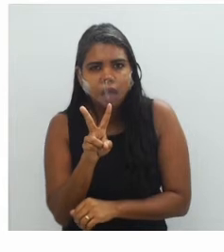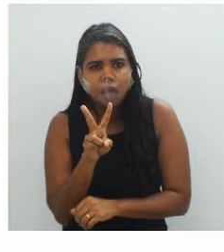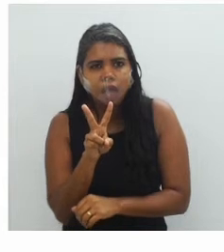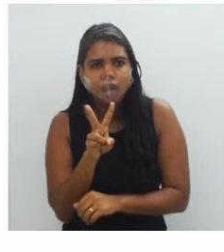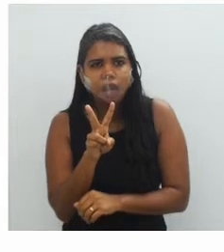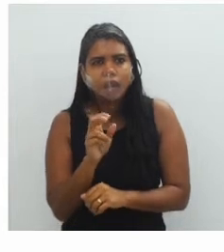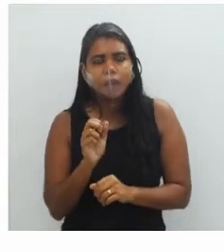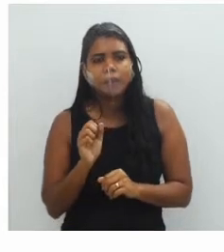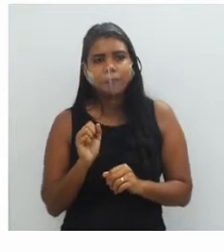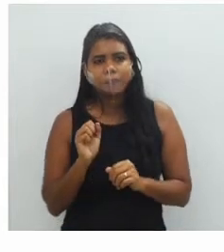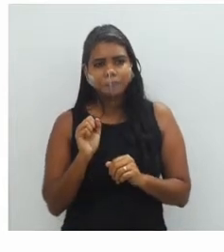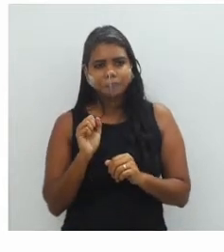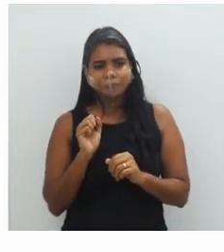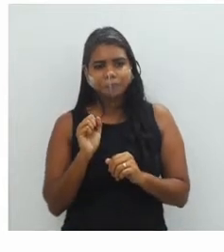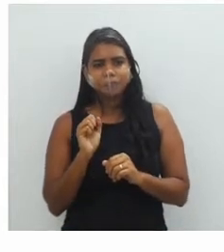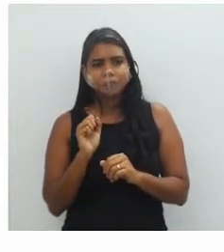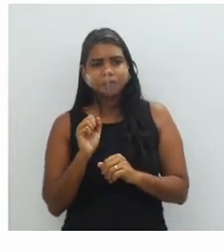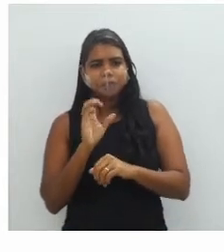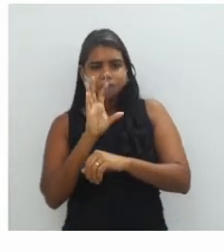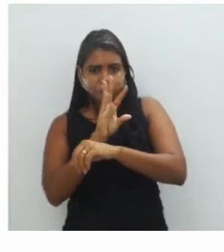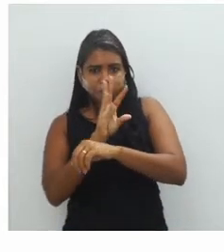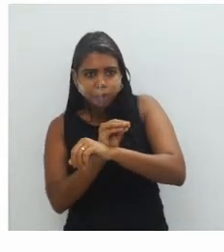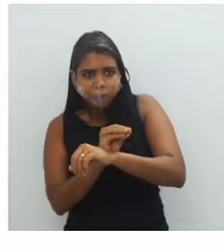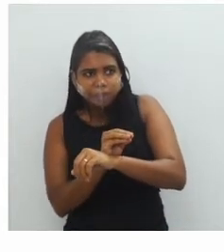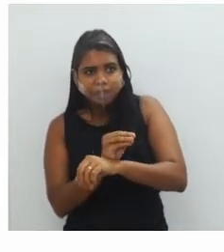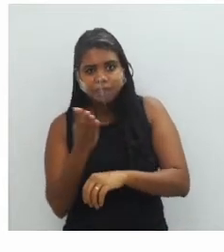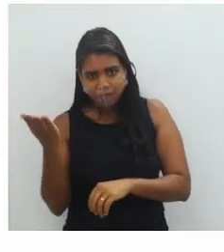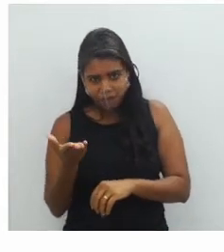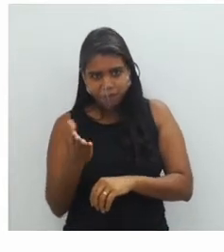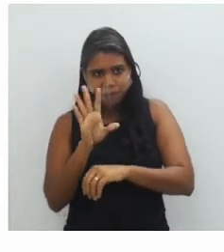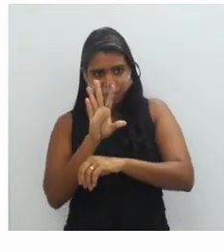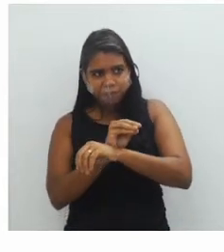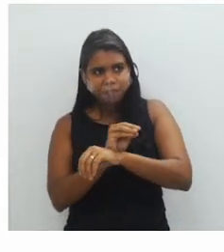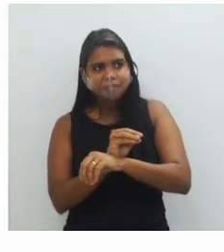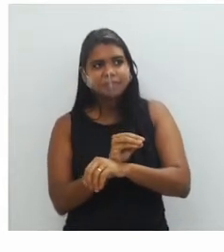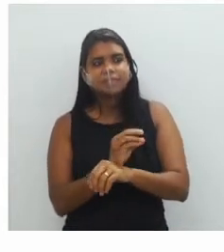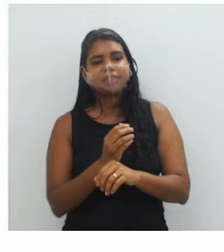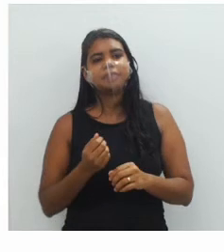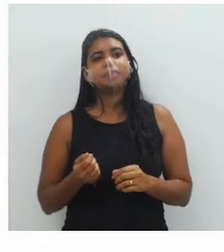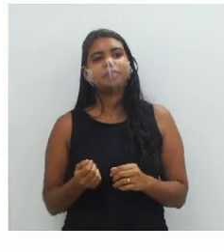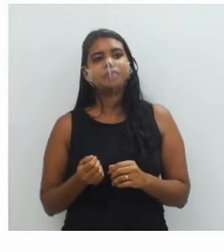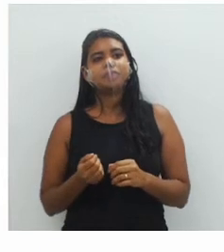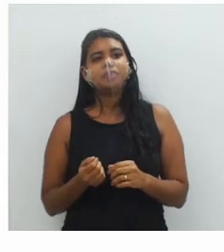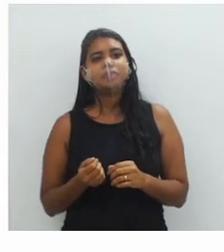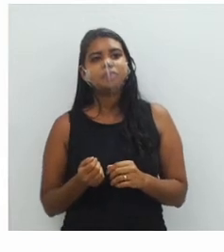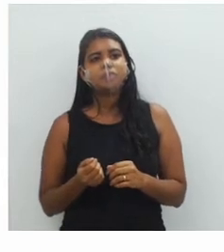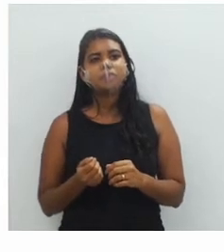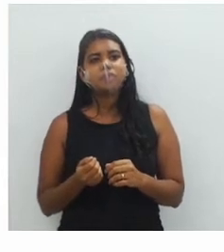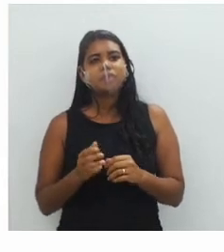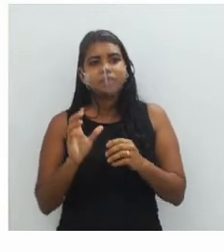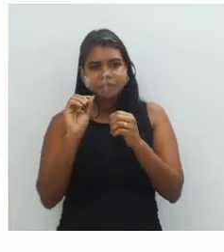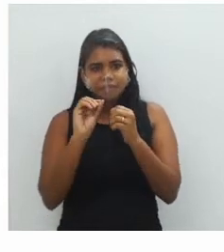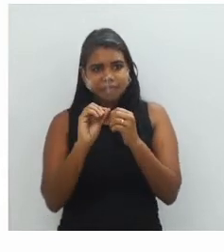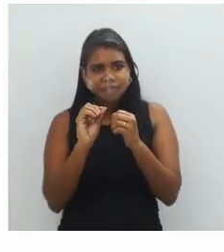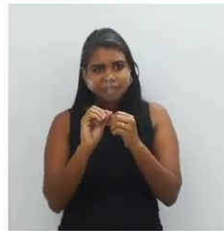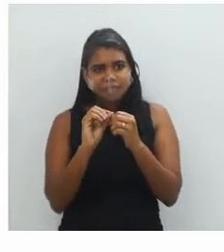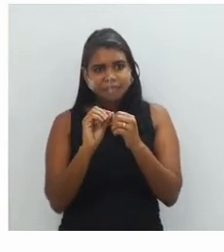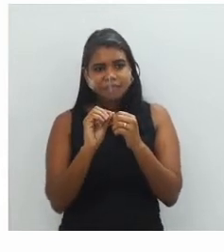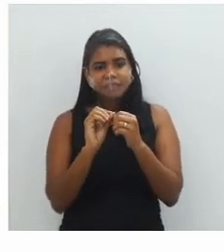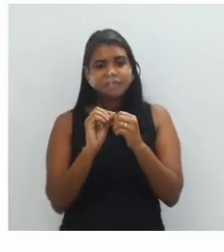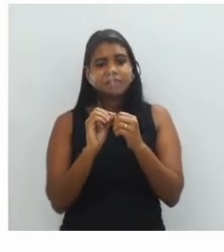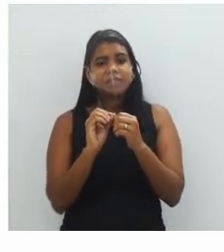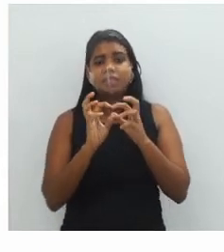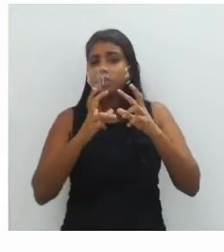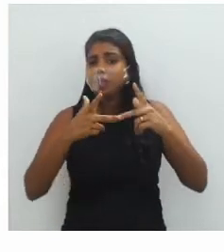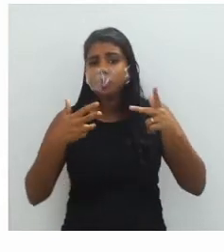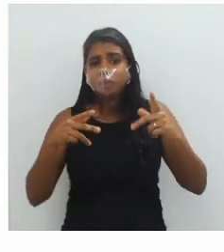bastante atenção e se aproximar da tela, ou quem quiser fazer isso agora, vocês vão ver que essa imagem, ela é toda feita com sucata.